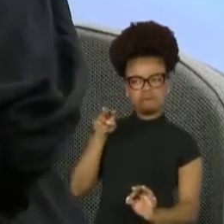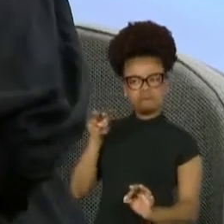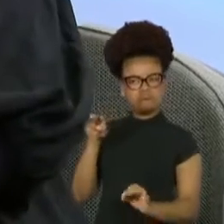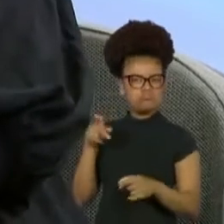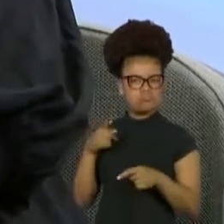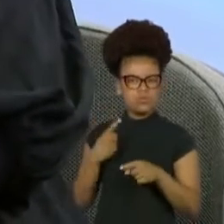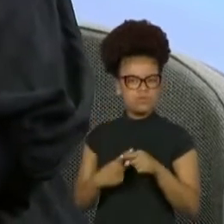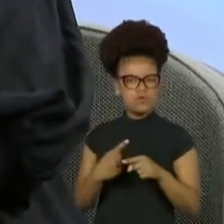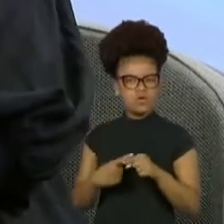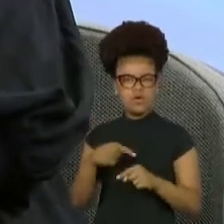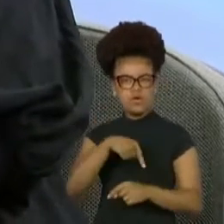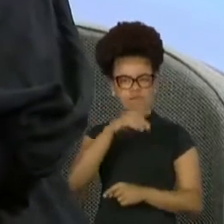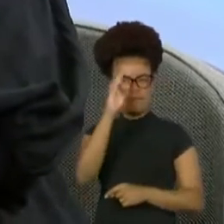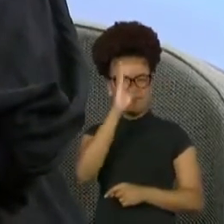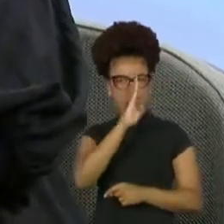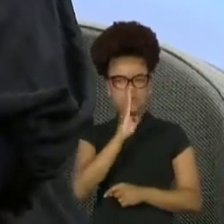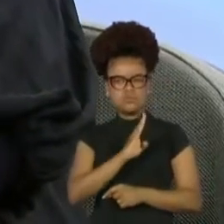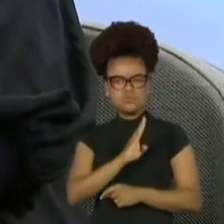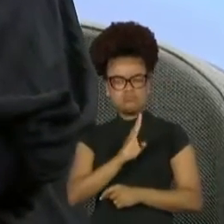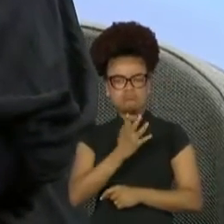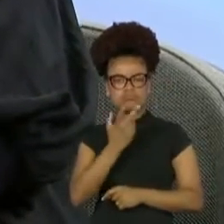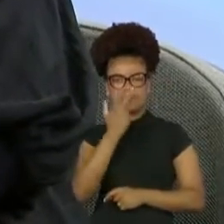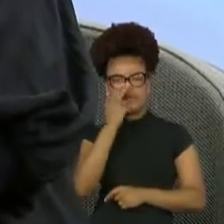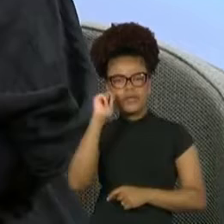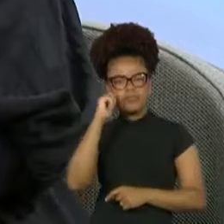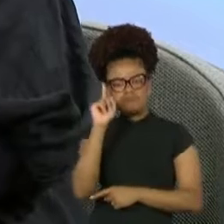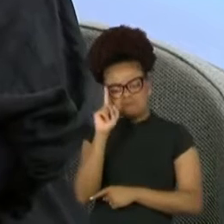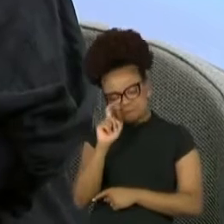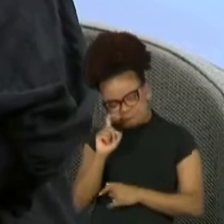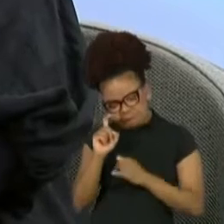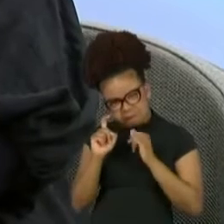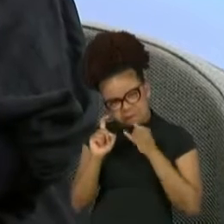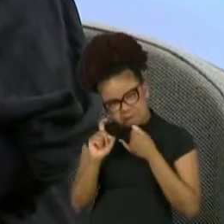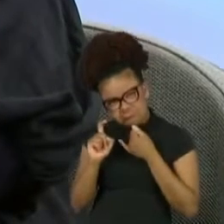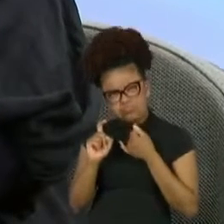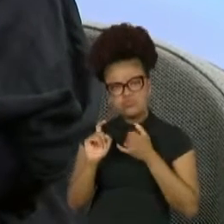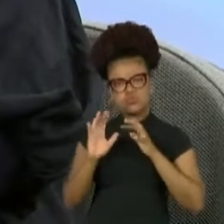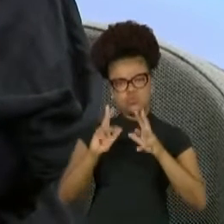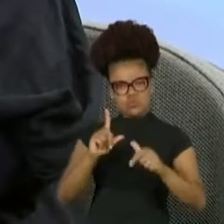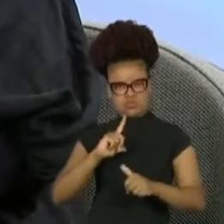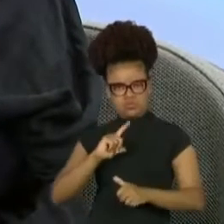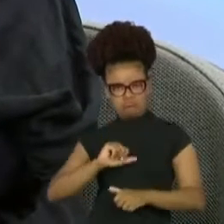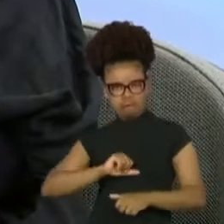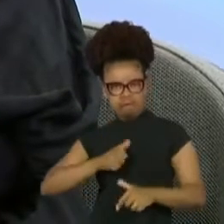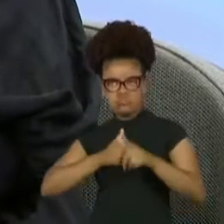tão encolhido? E aí eu percebi que eles tinham uma autoestima em dia, né?